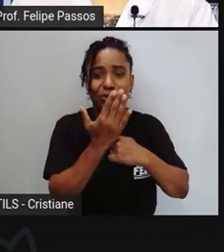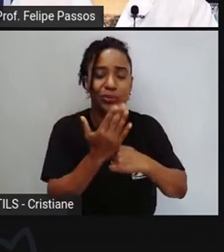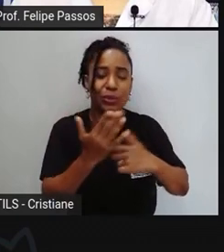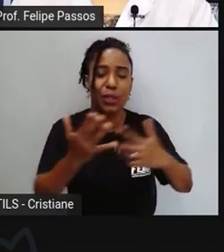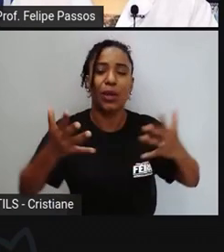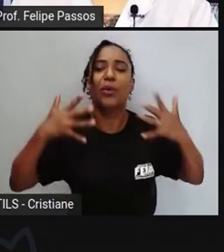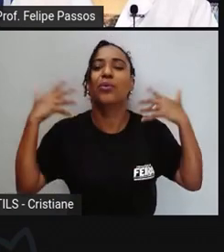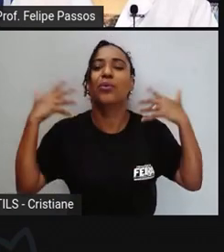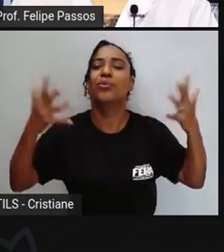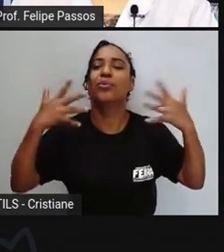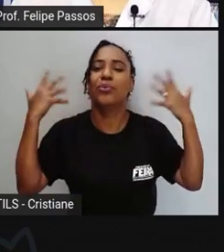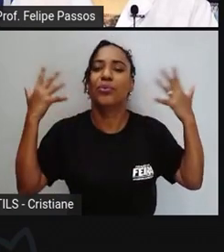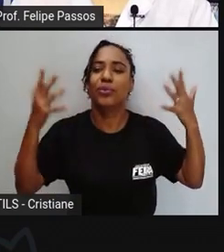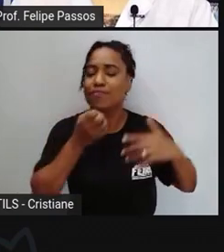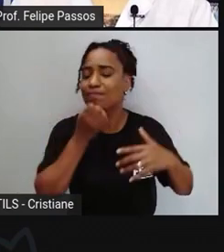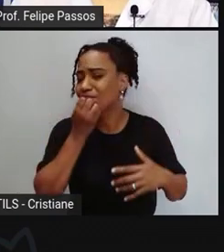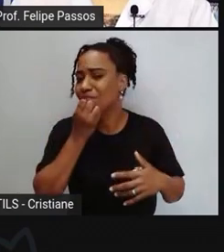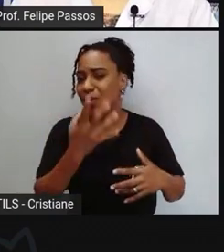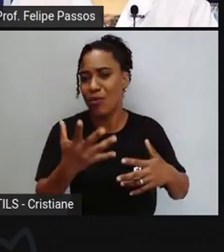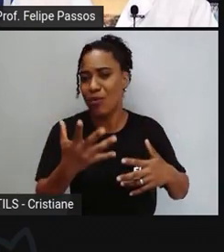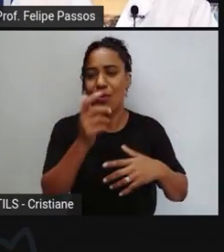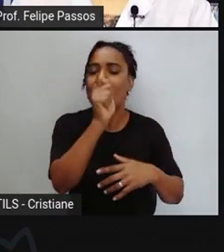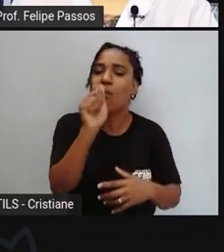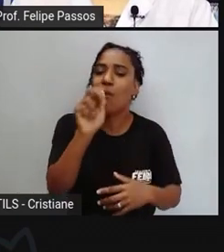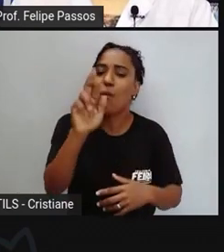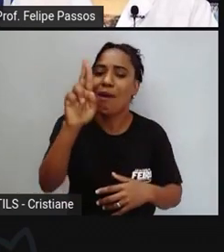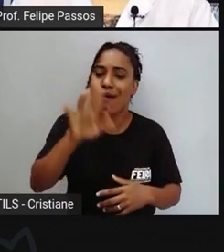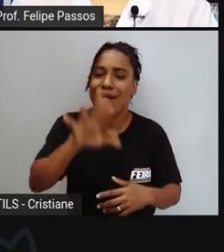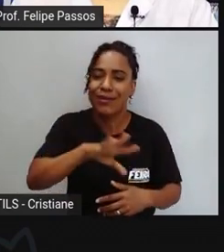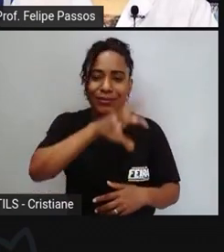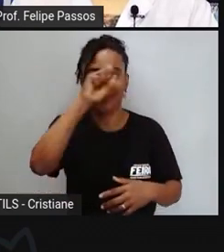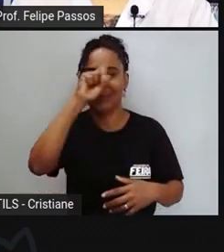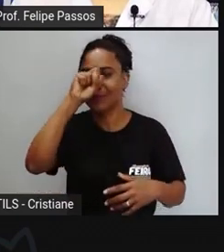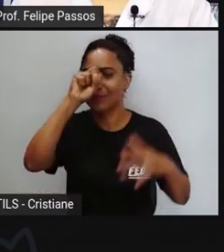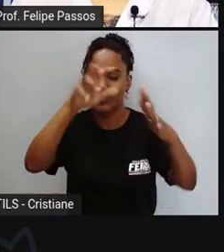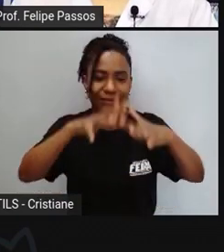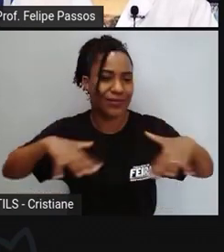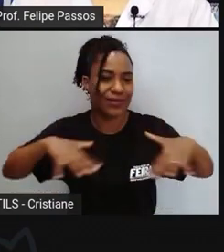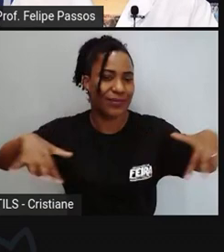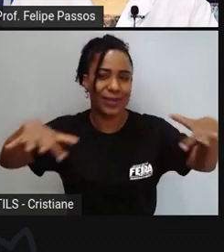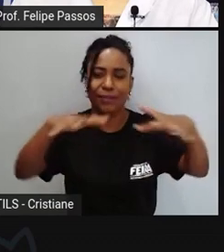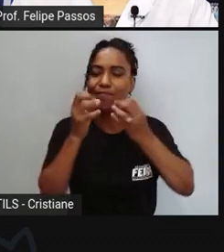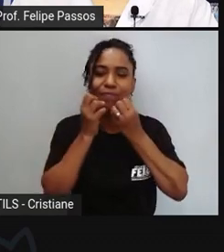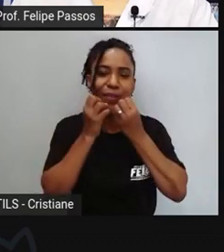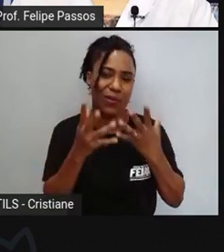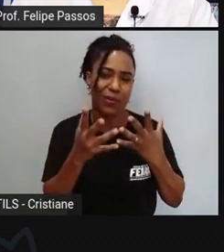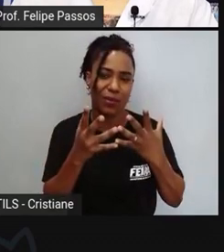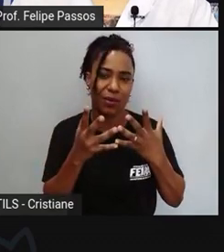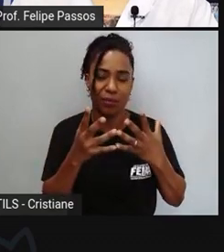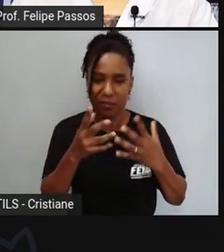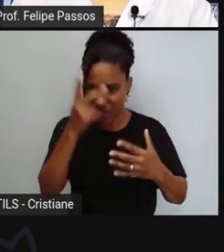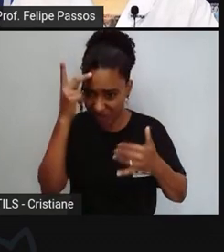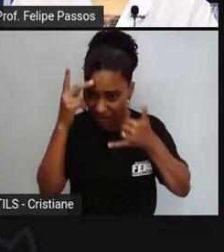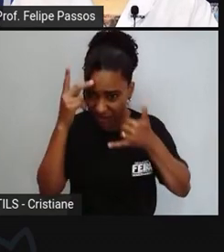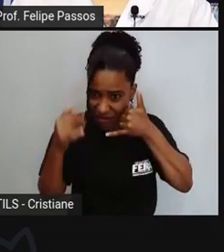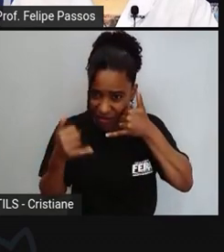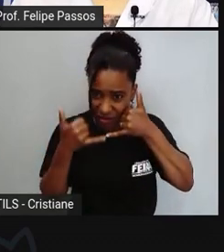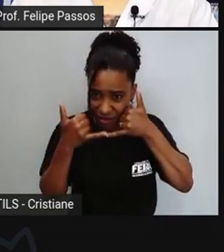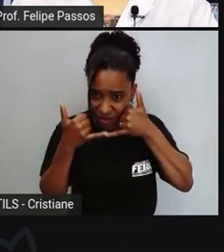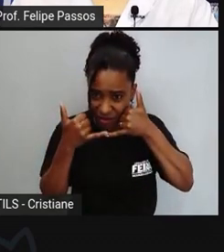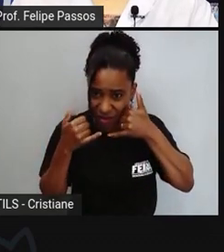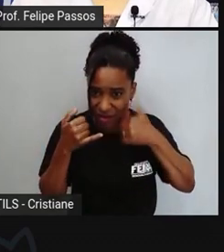relativa do ar facilidade de bom clima não a pessoa